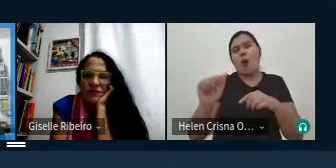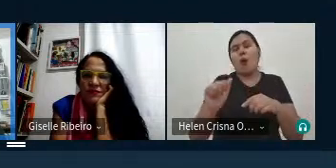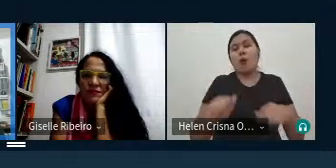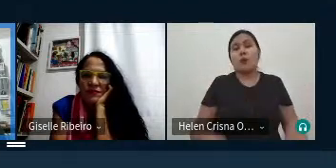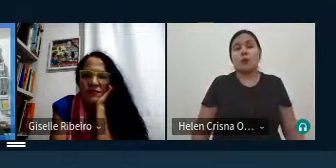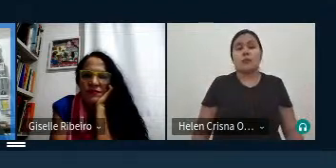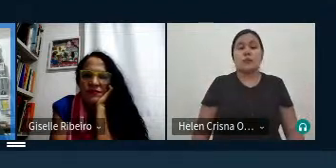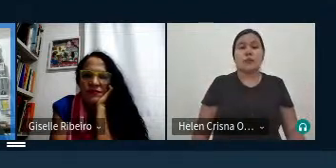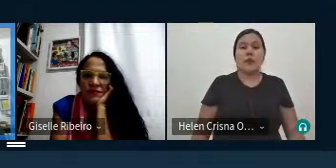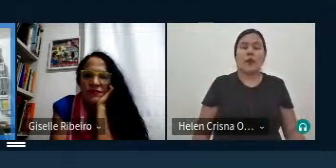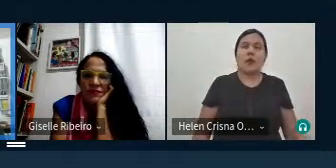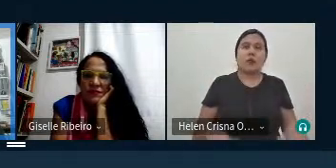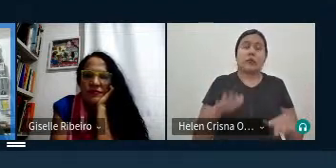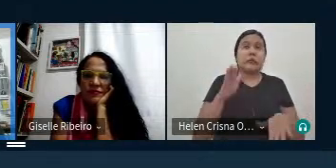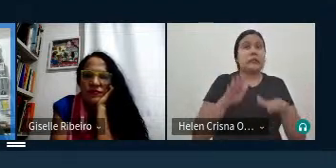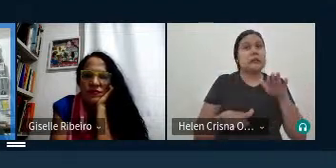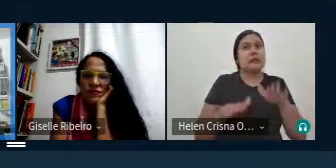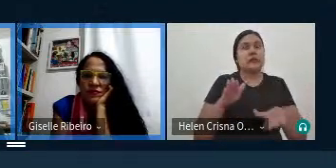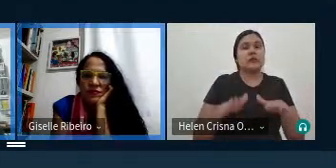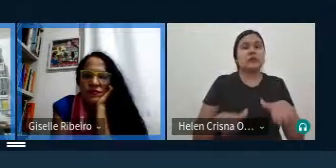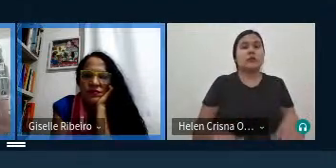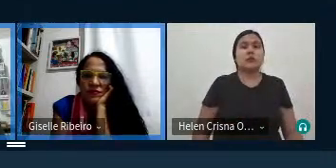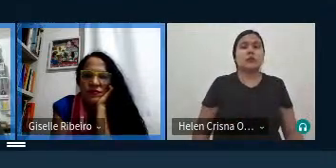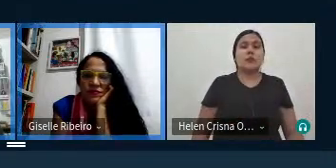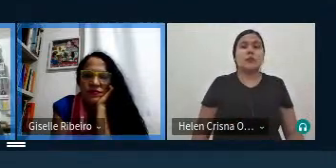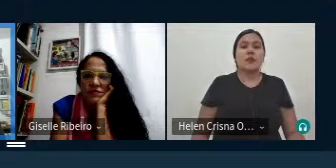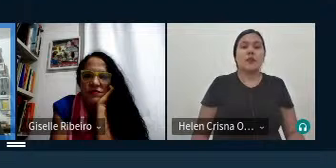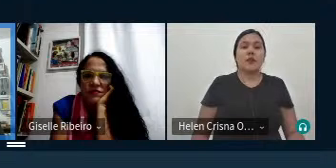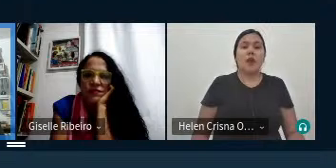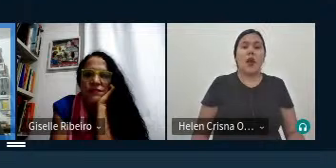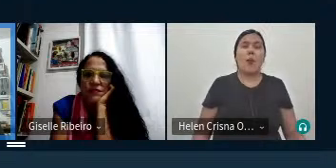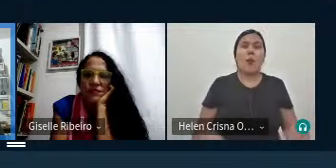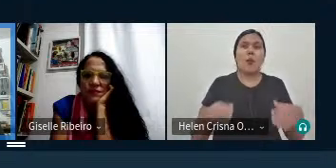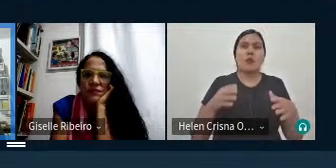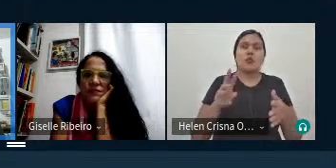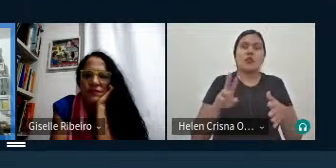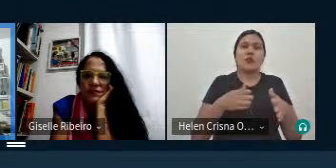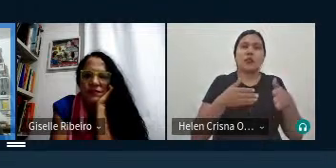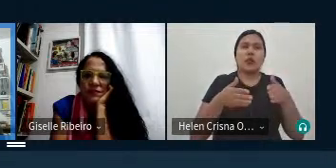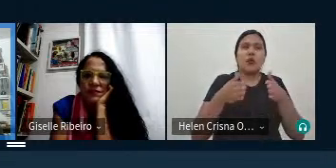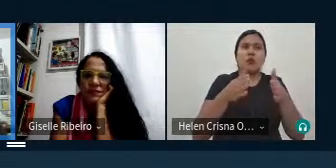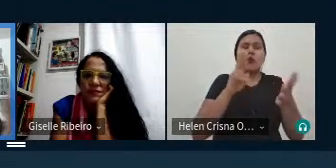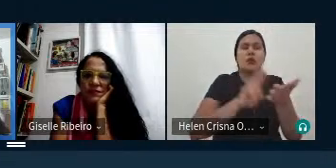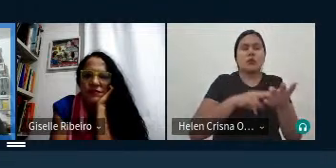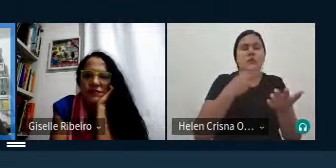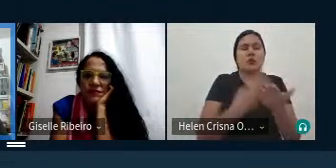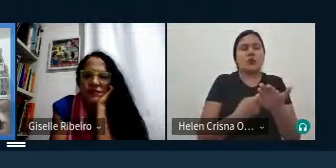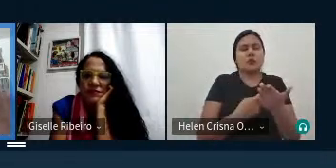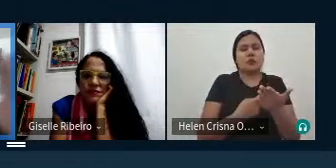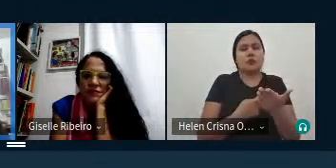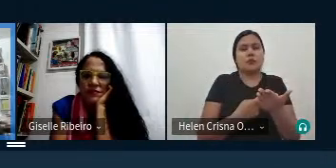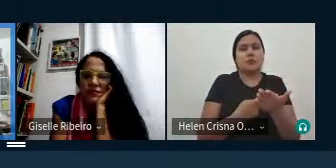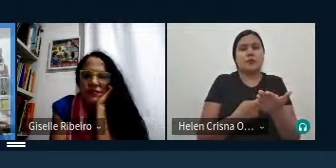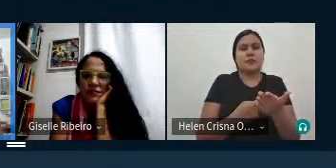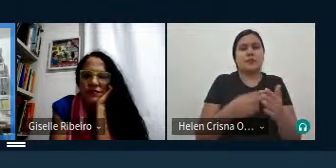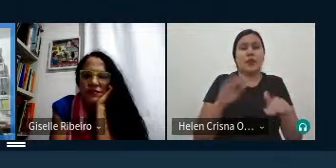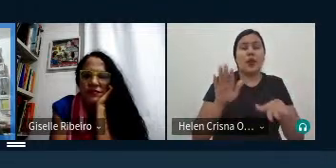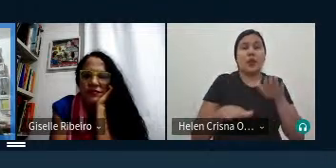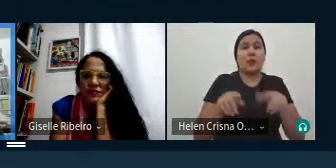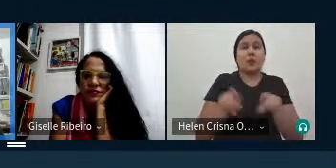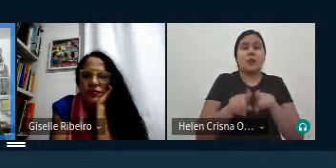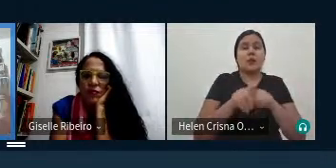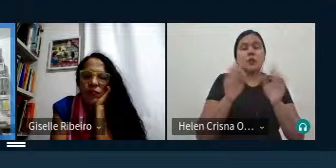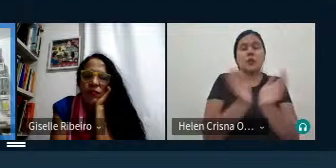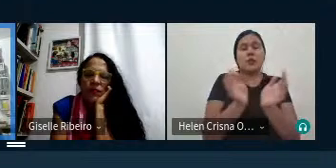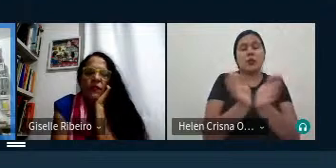isso depende para onde você está levando essa tradução e depende do do grupo no